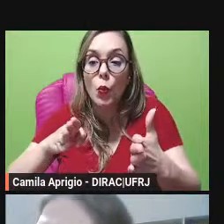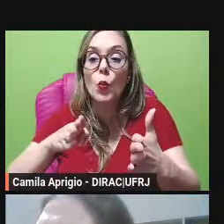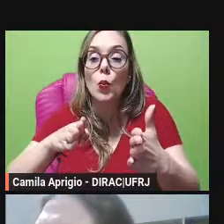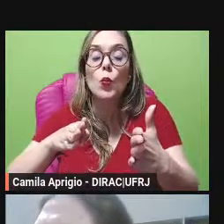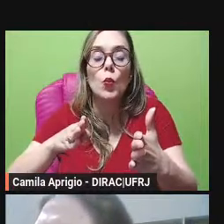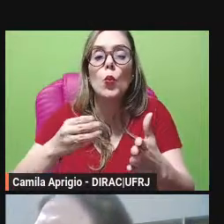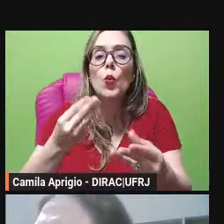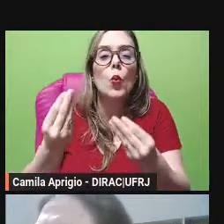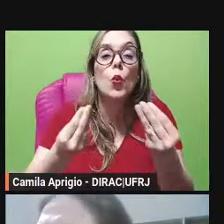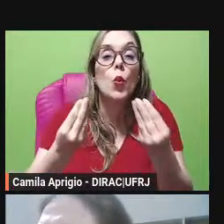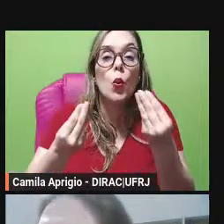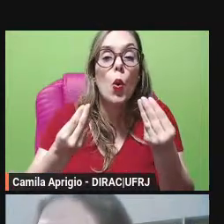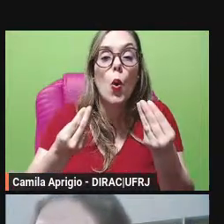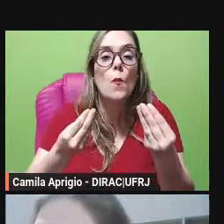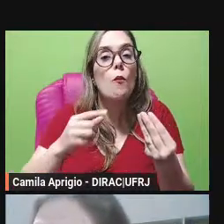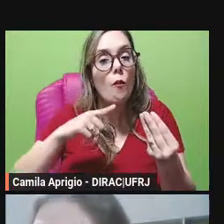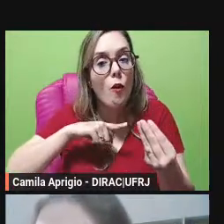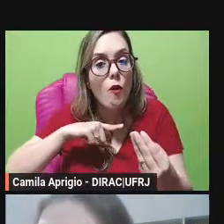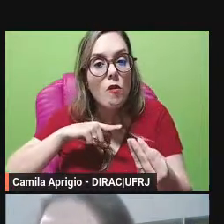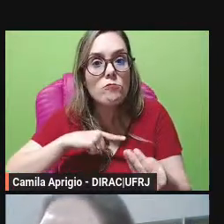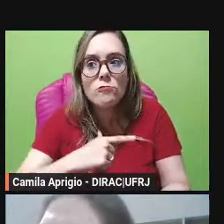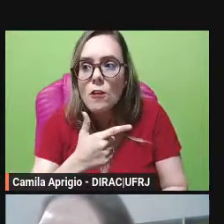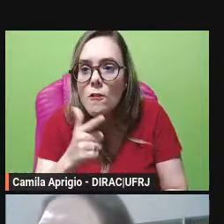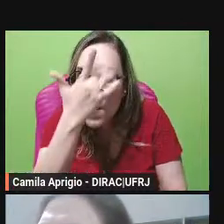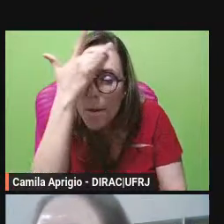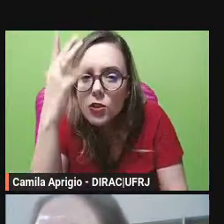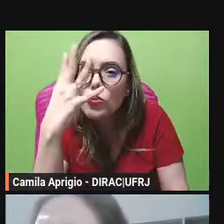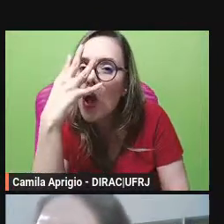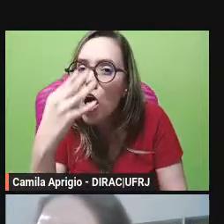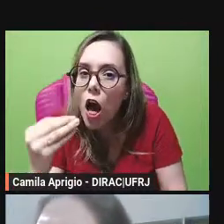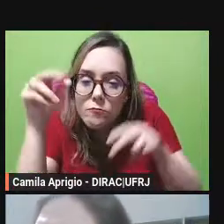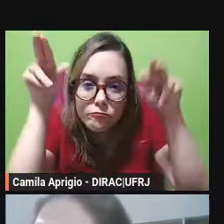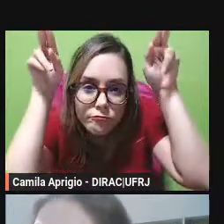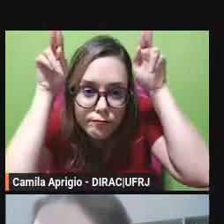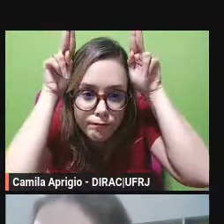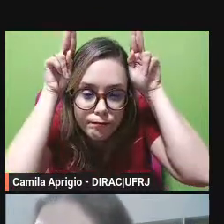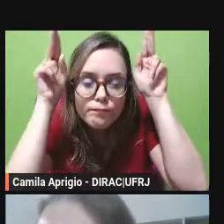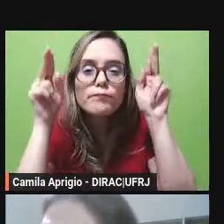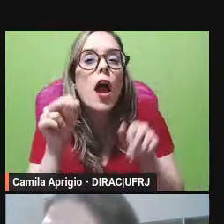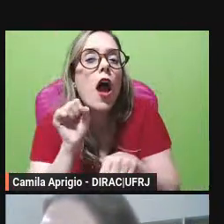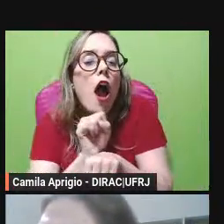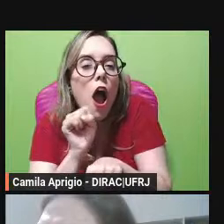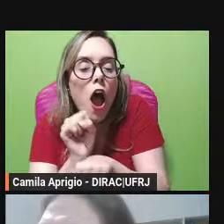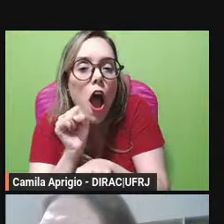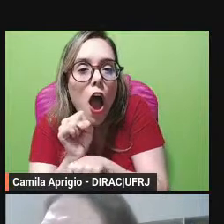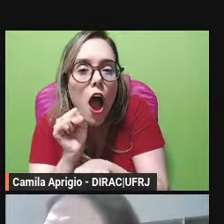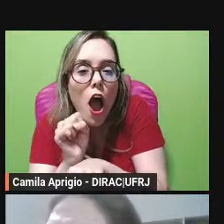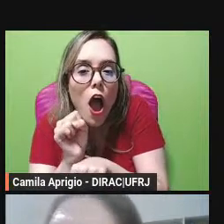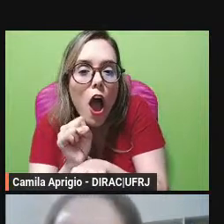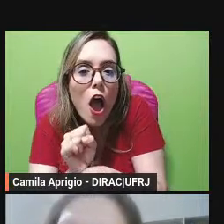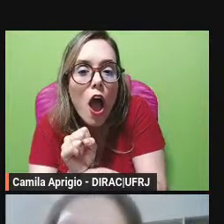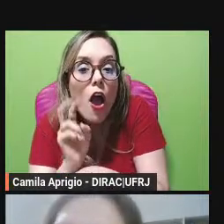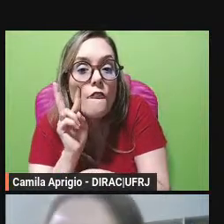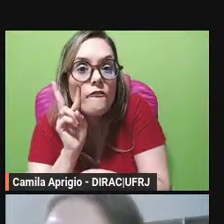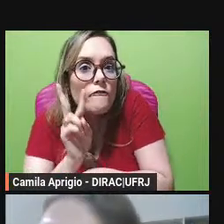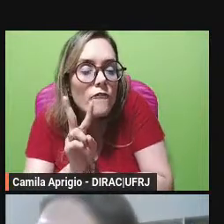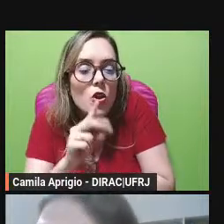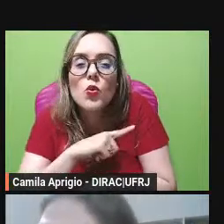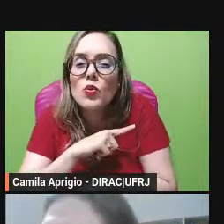não podendo sair de lá ficou longo tempo em apuro com inúmeros